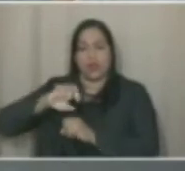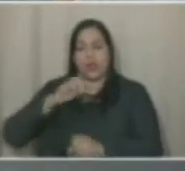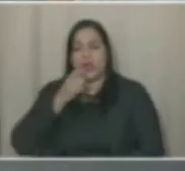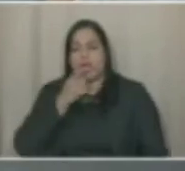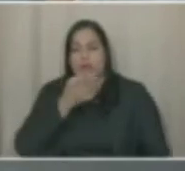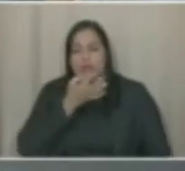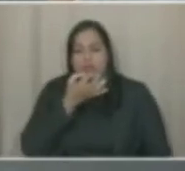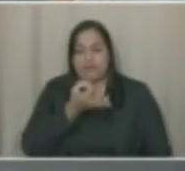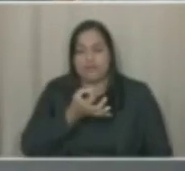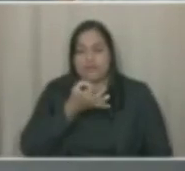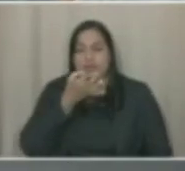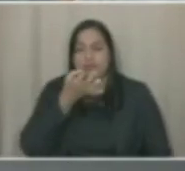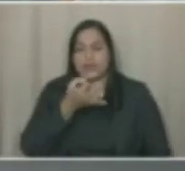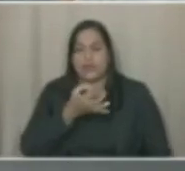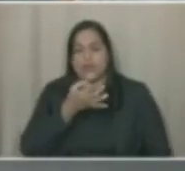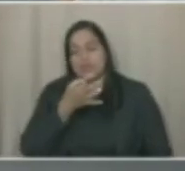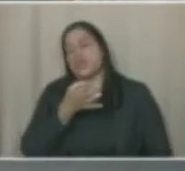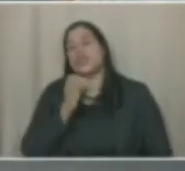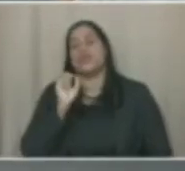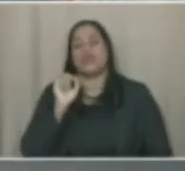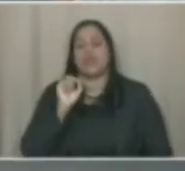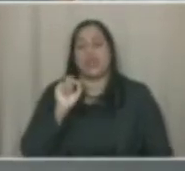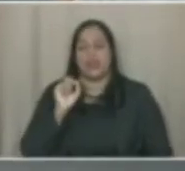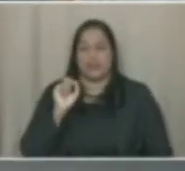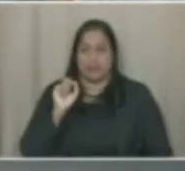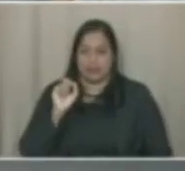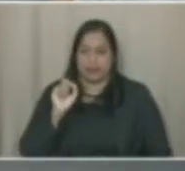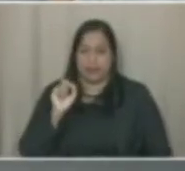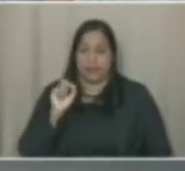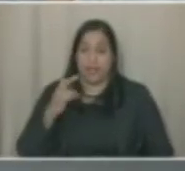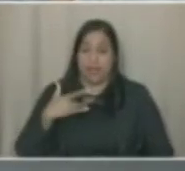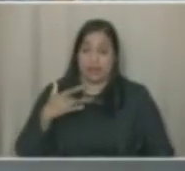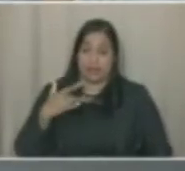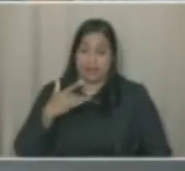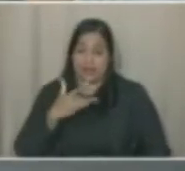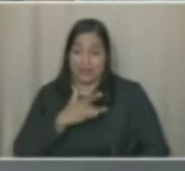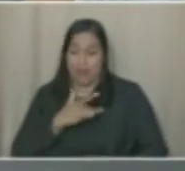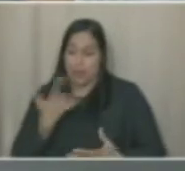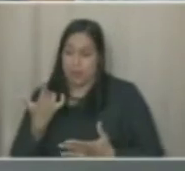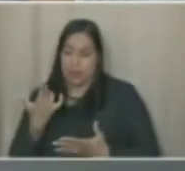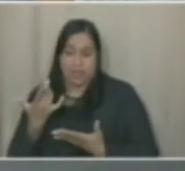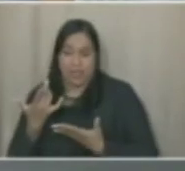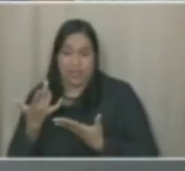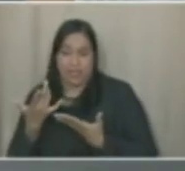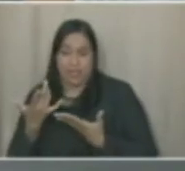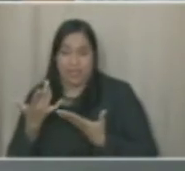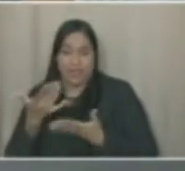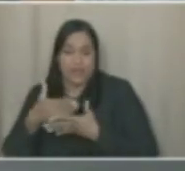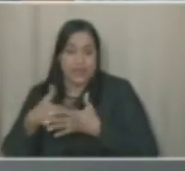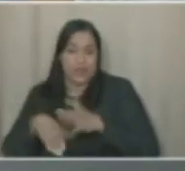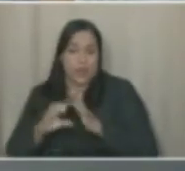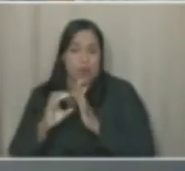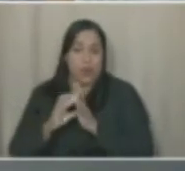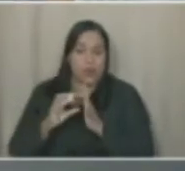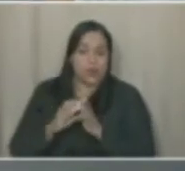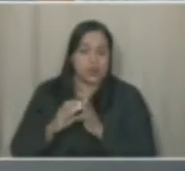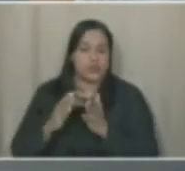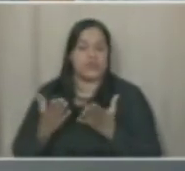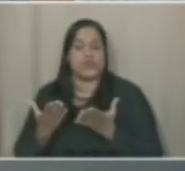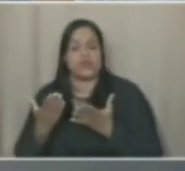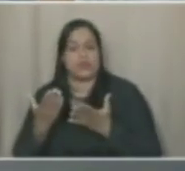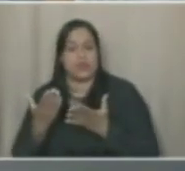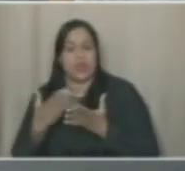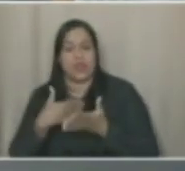cotidianamente a terceirização da saúde, o Estado, para não ter que fazer concurso, para não ter que gerir diretamente